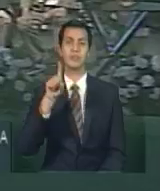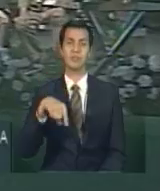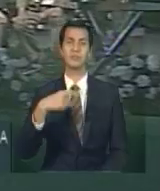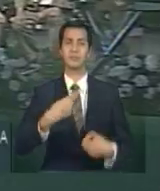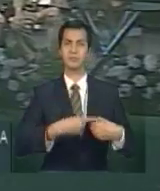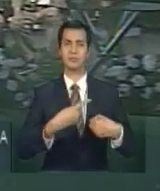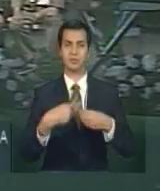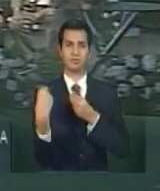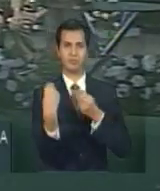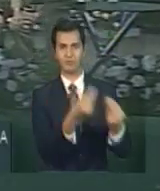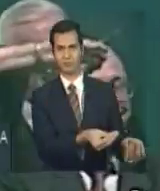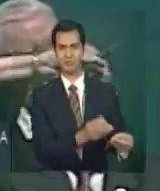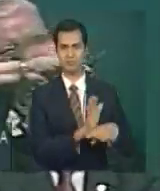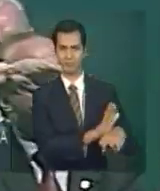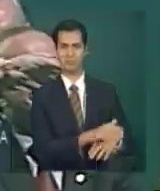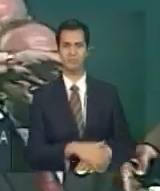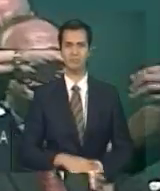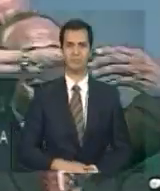beneficiados.